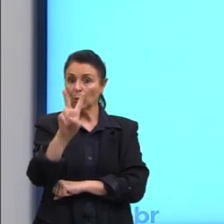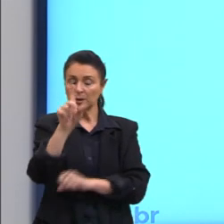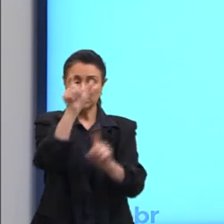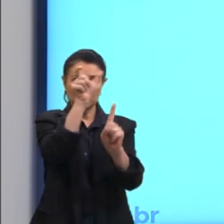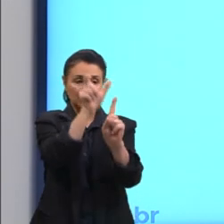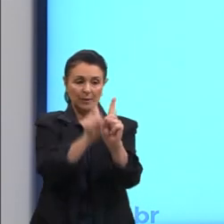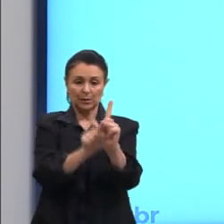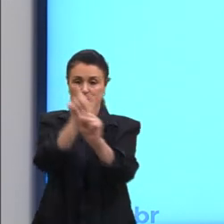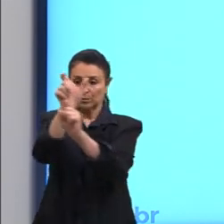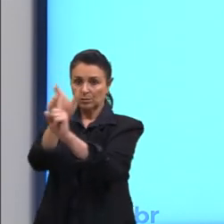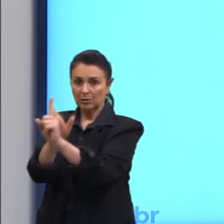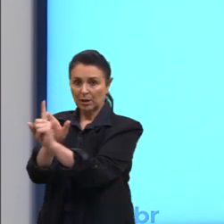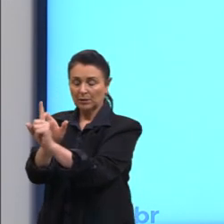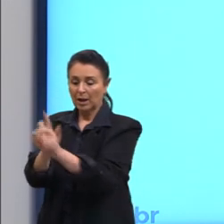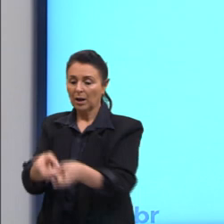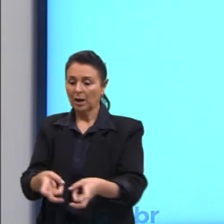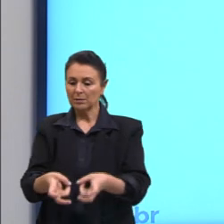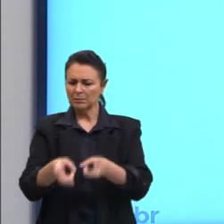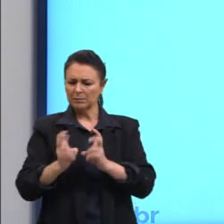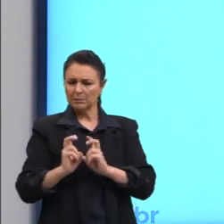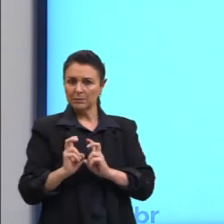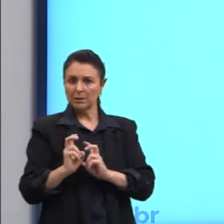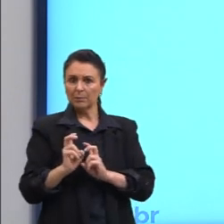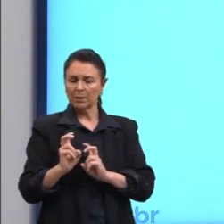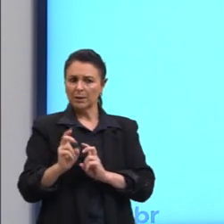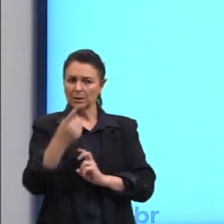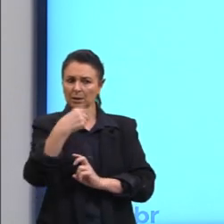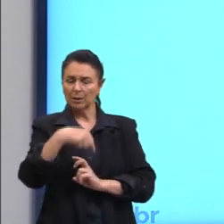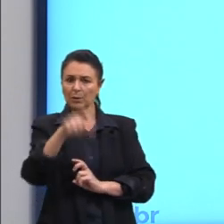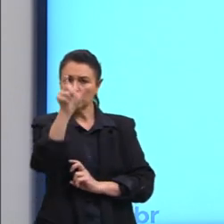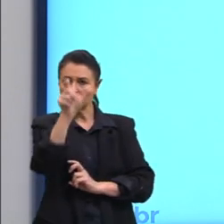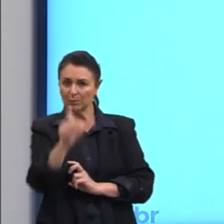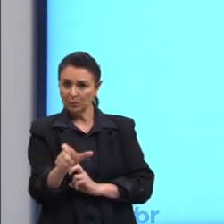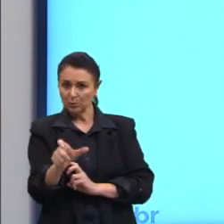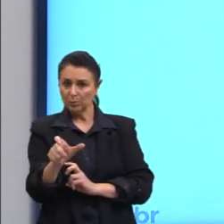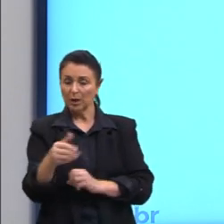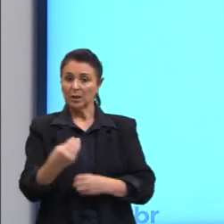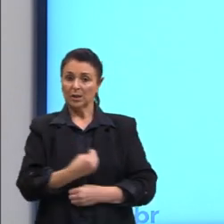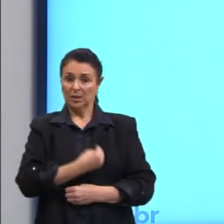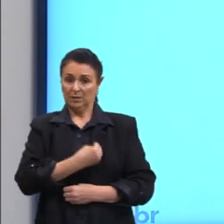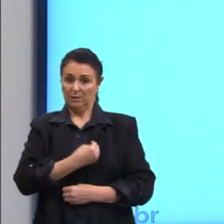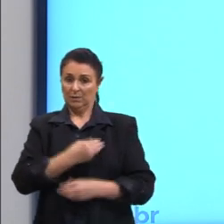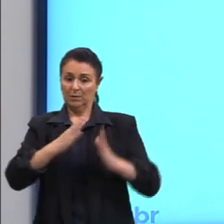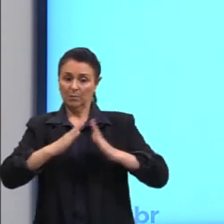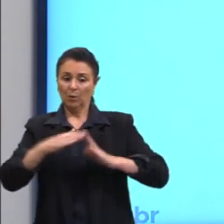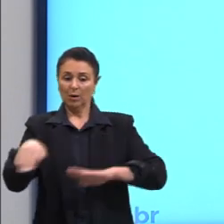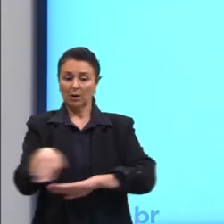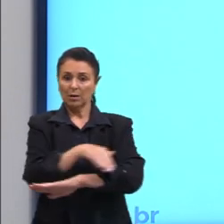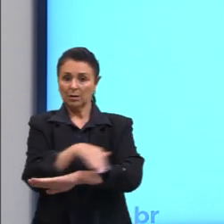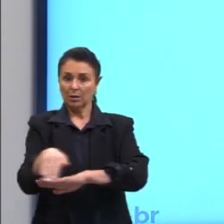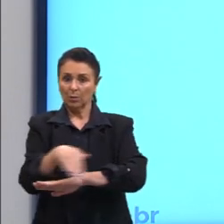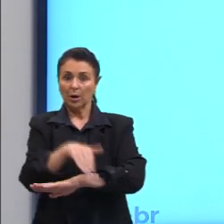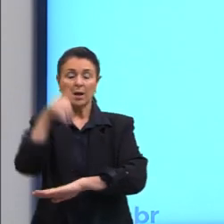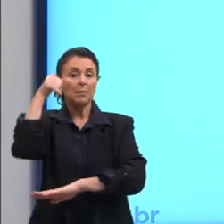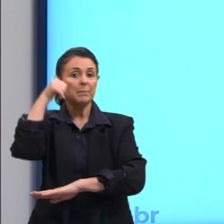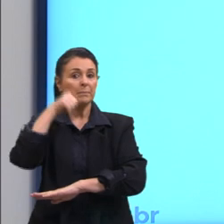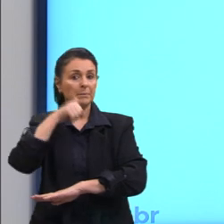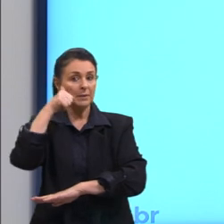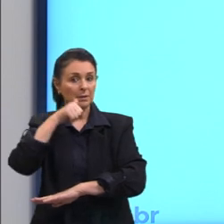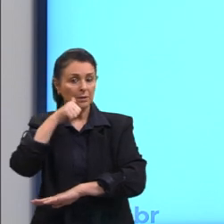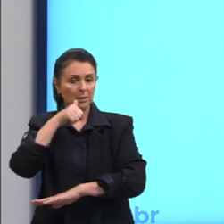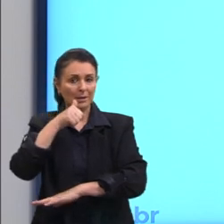percebendo a presença de uma pessoa que está em situação de rua, né, e Mafalda, então,